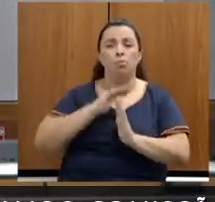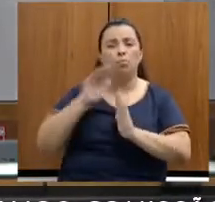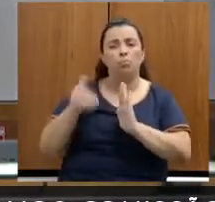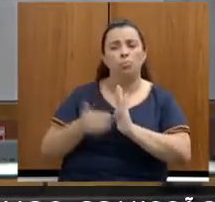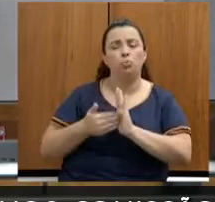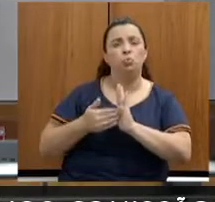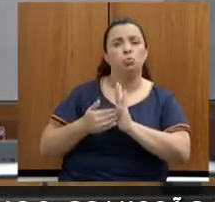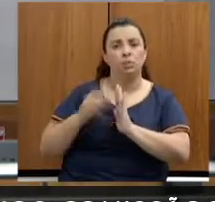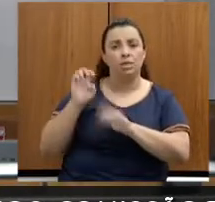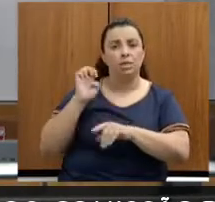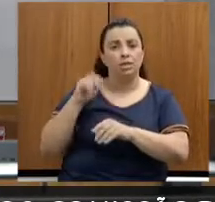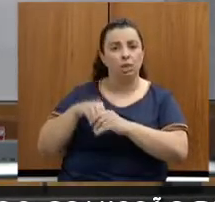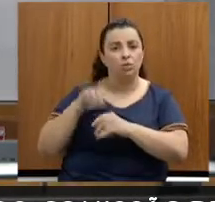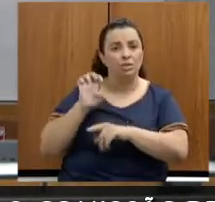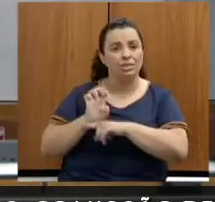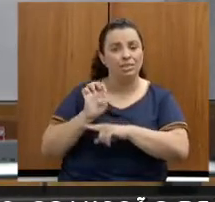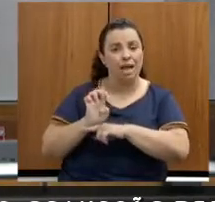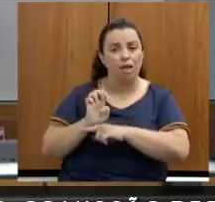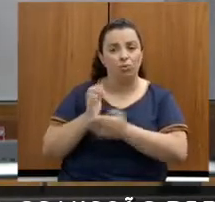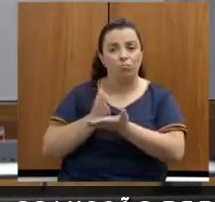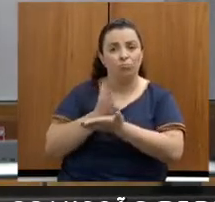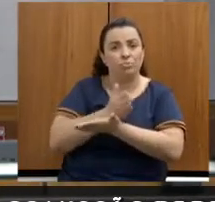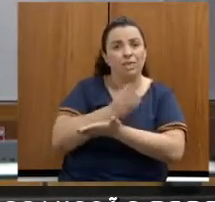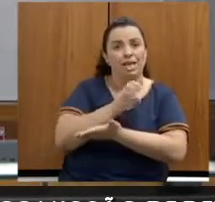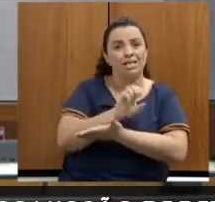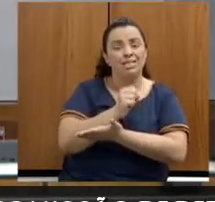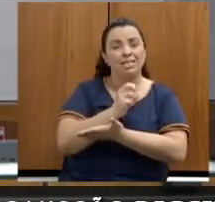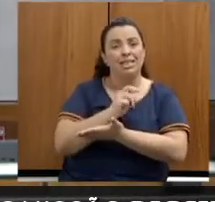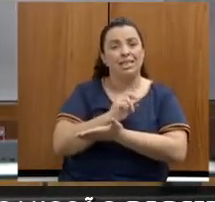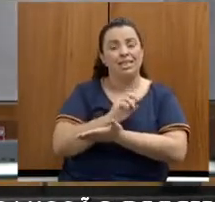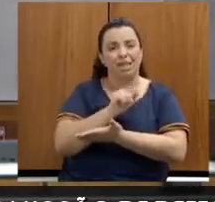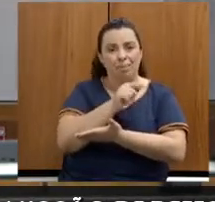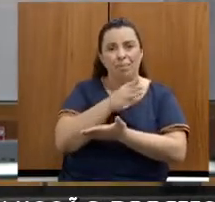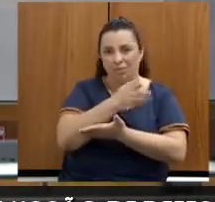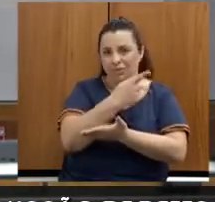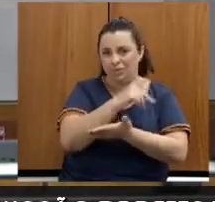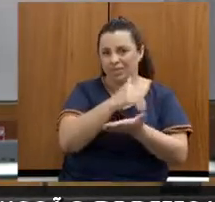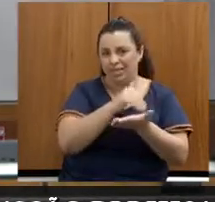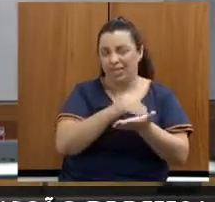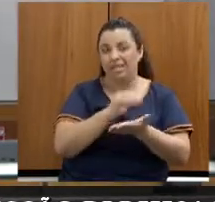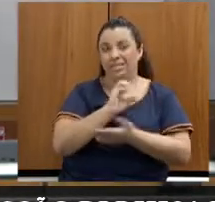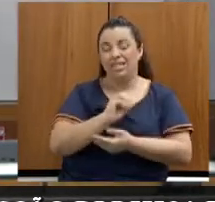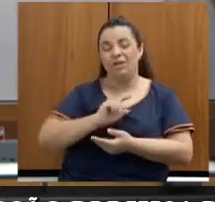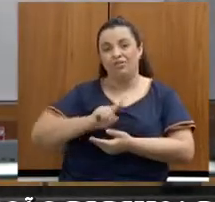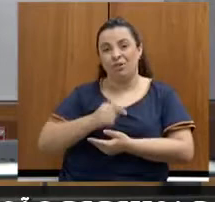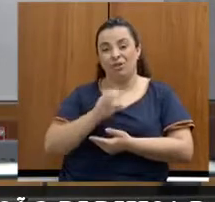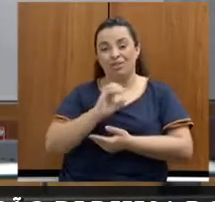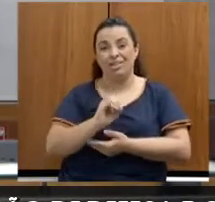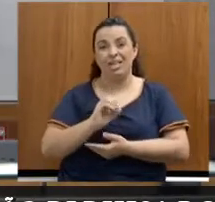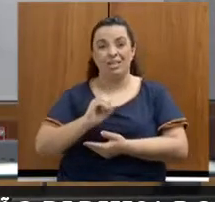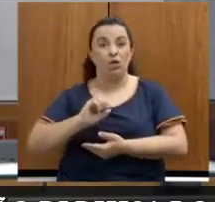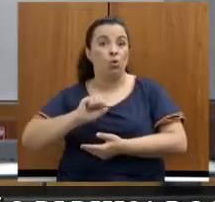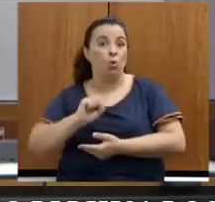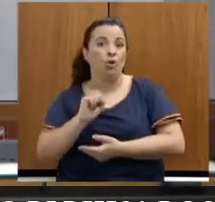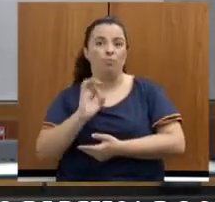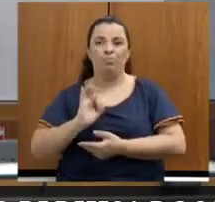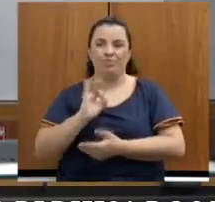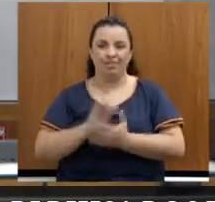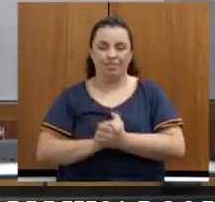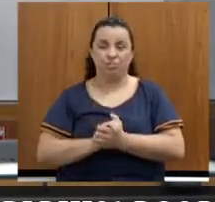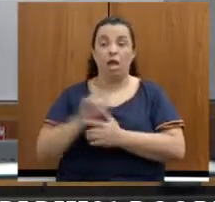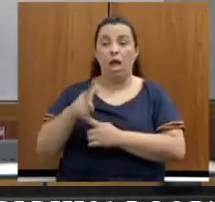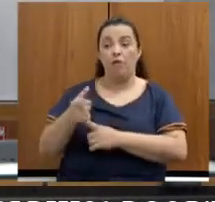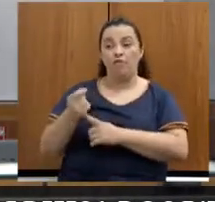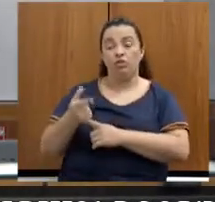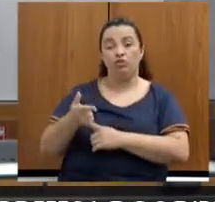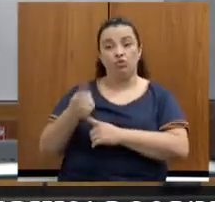responsável pelo orçamento de 0,08%. E em 2021, de todo o